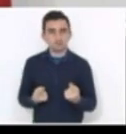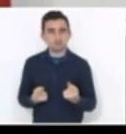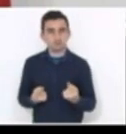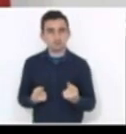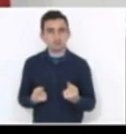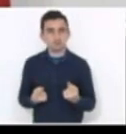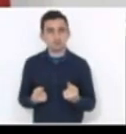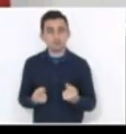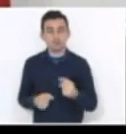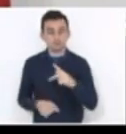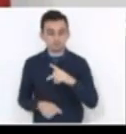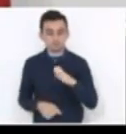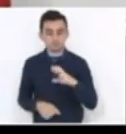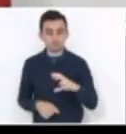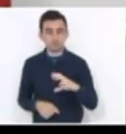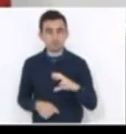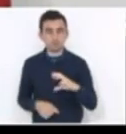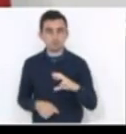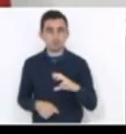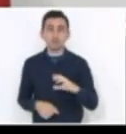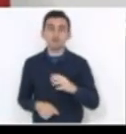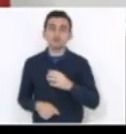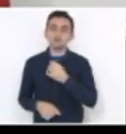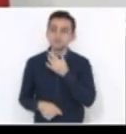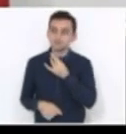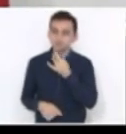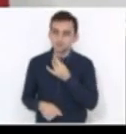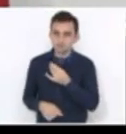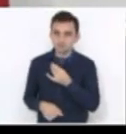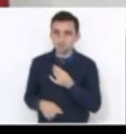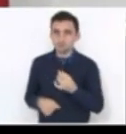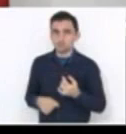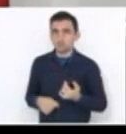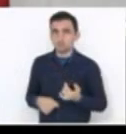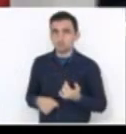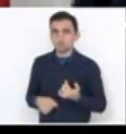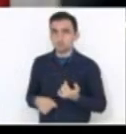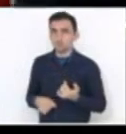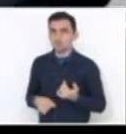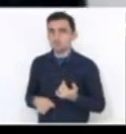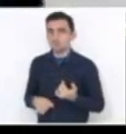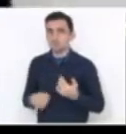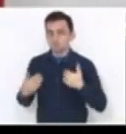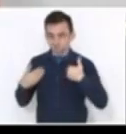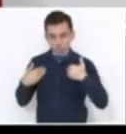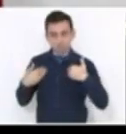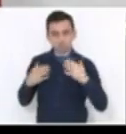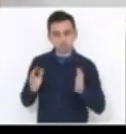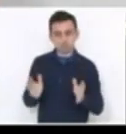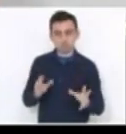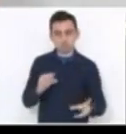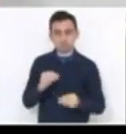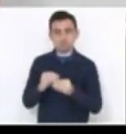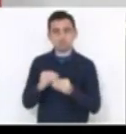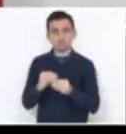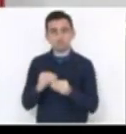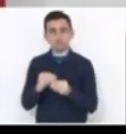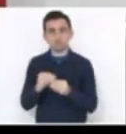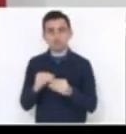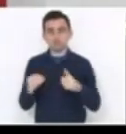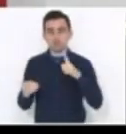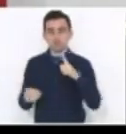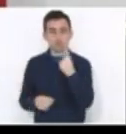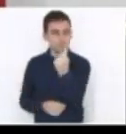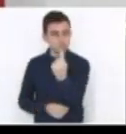nossa PEC, deputado Cobalchini, ela, eu emendei, ela estabelece 1